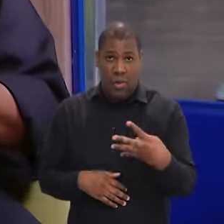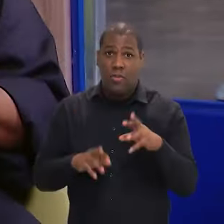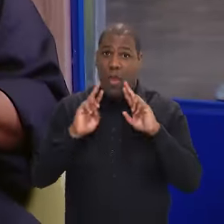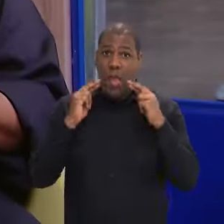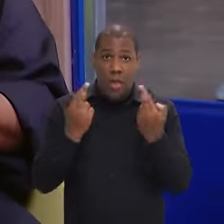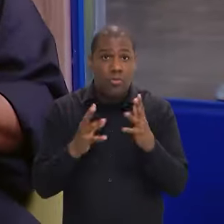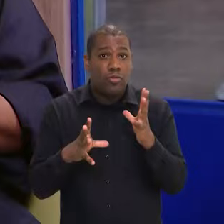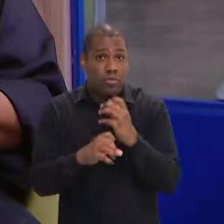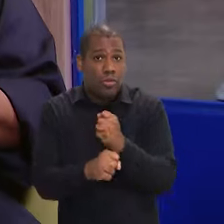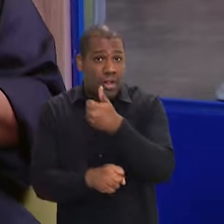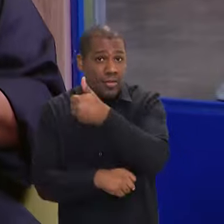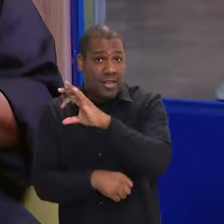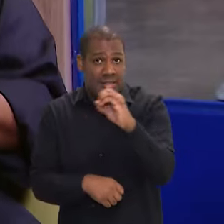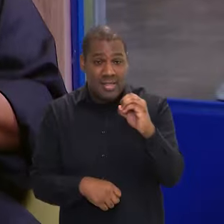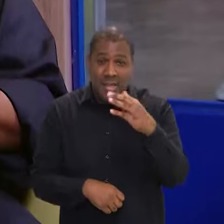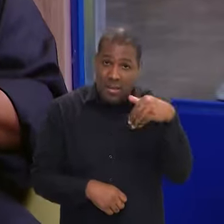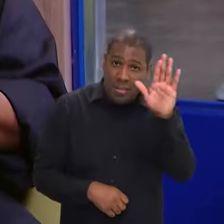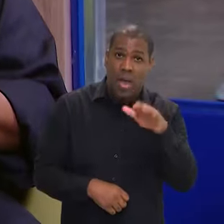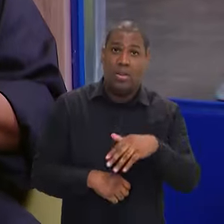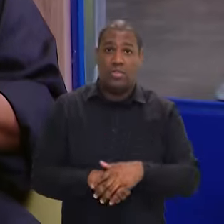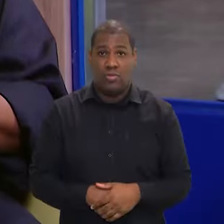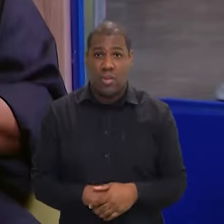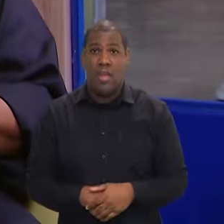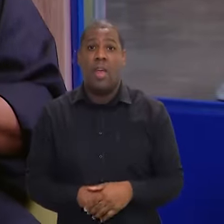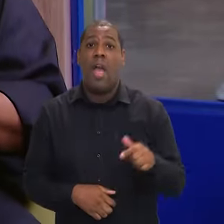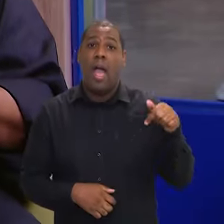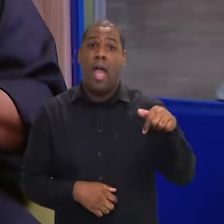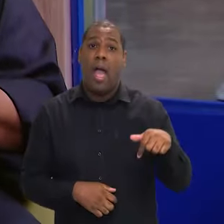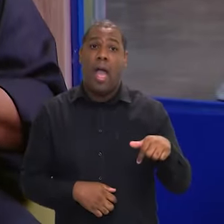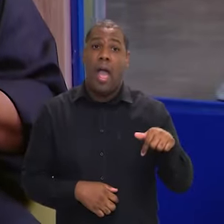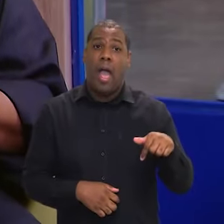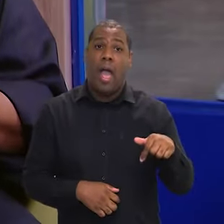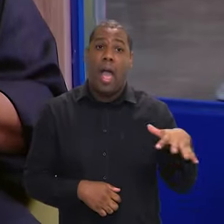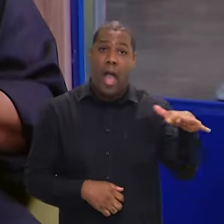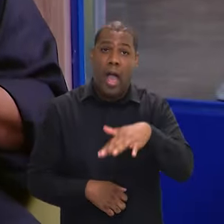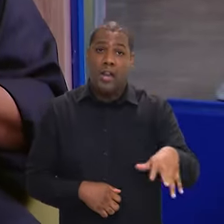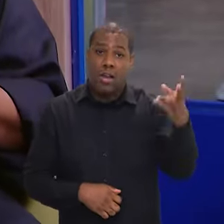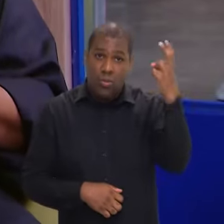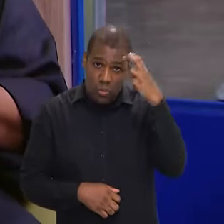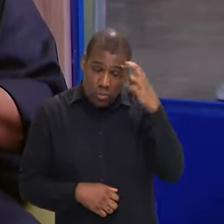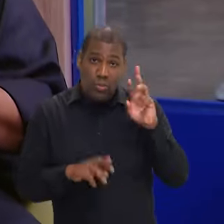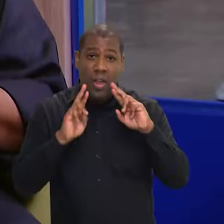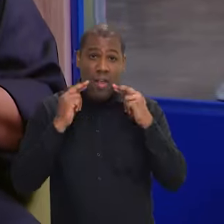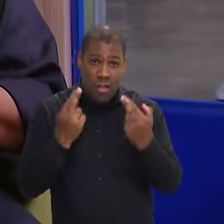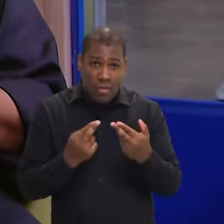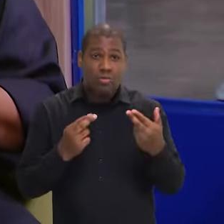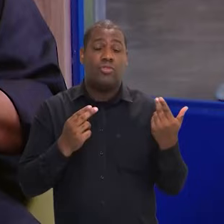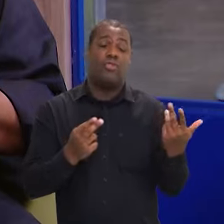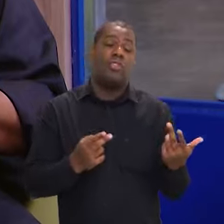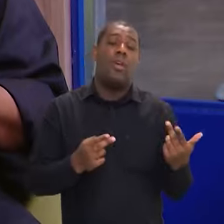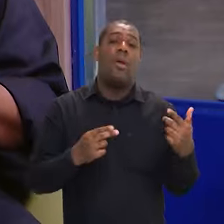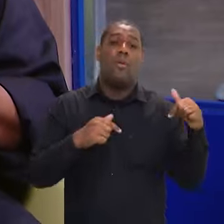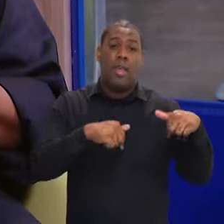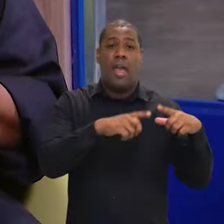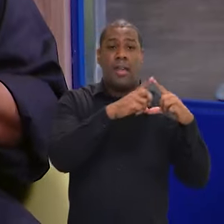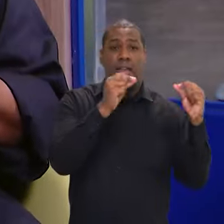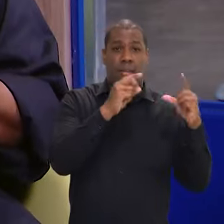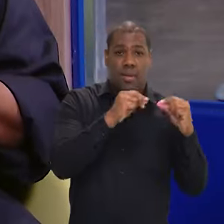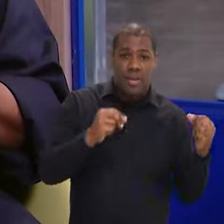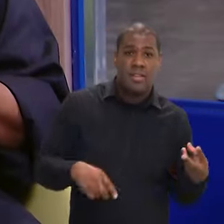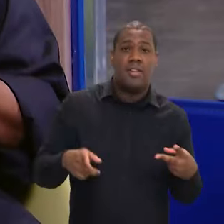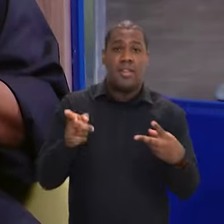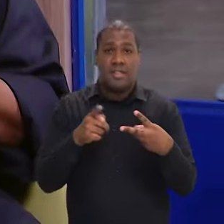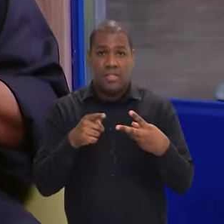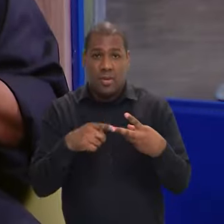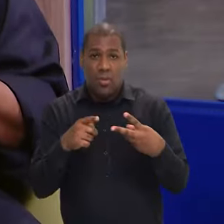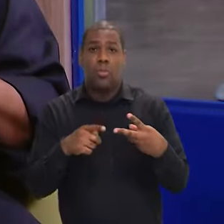fora que estão vindo para cá. No ambiente da cultura, teremos três reuniões, uma reunião em Brasília, uma reunião no Rio Grande do Sul e a reunião